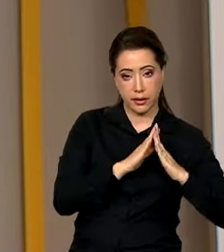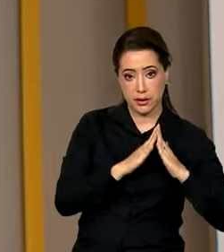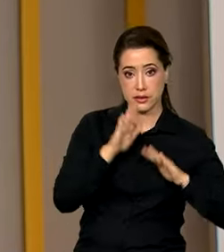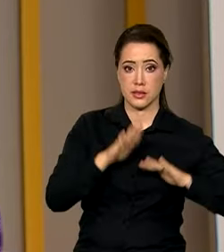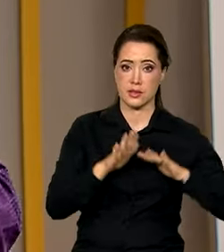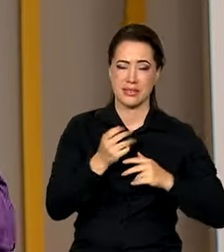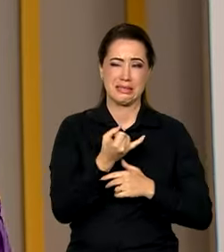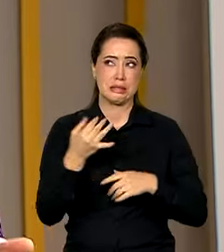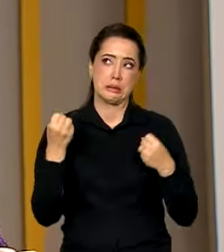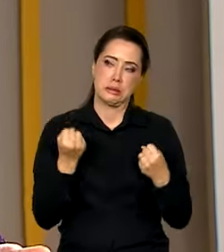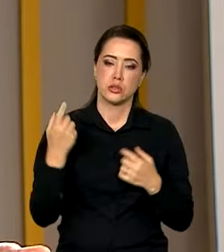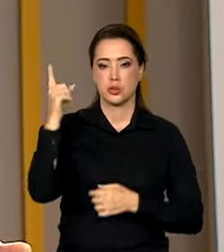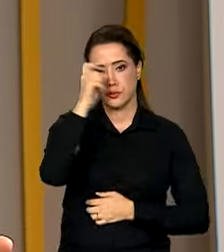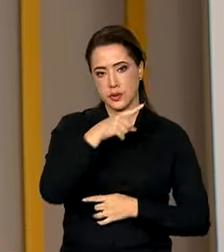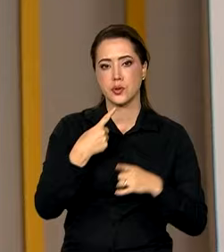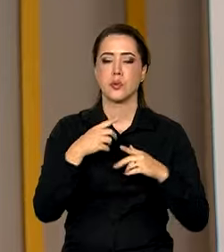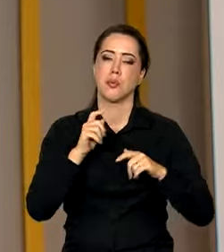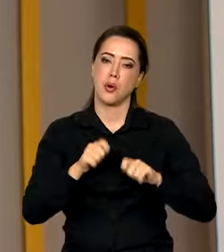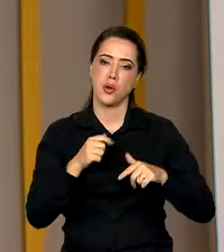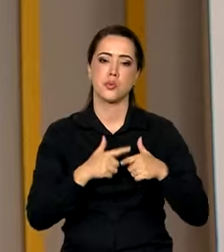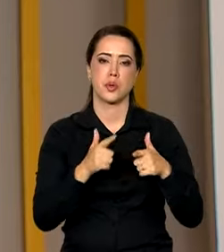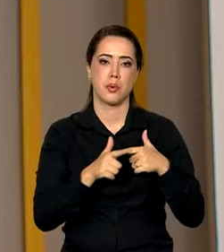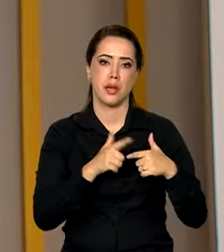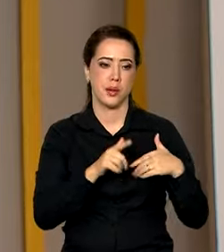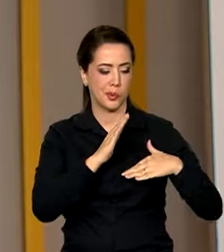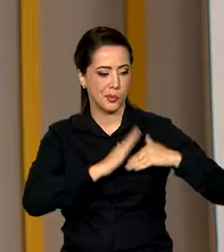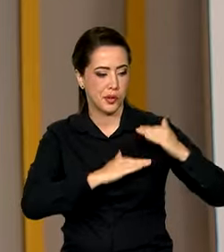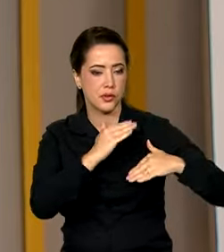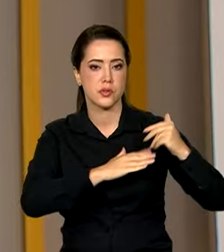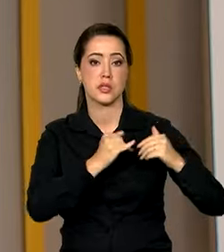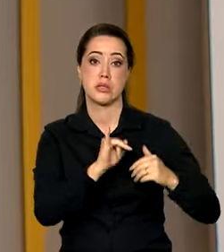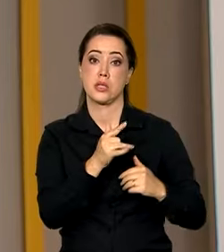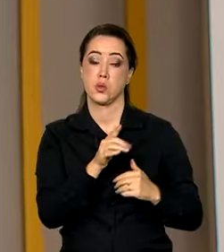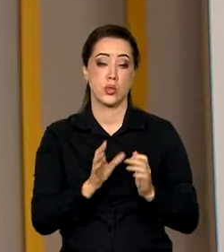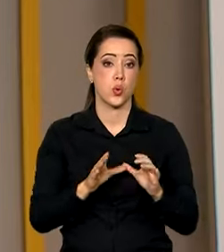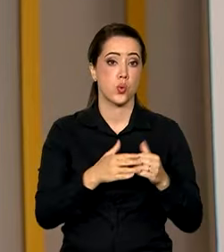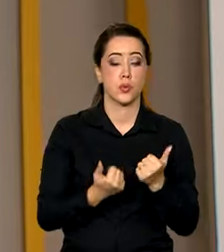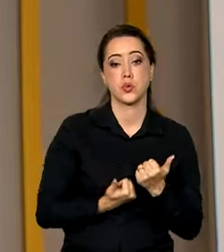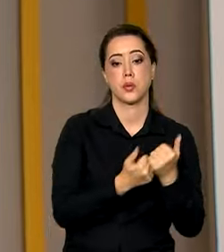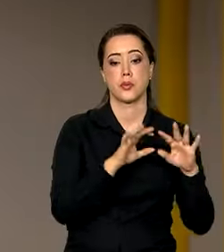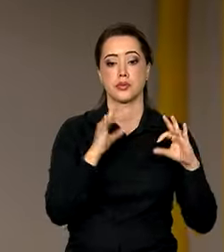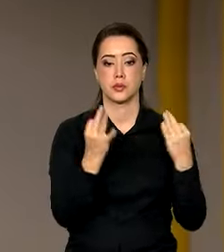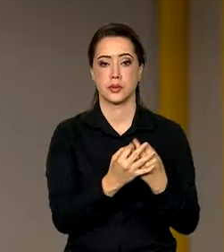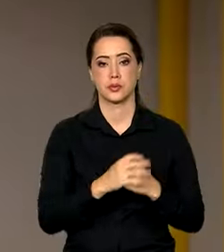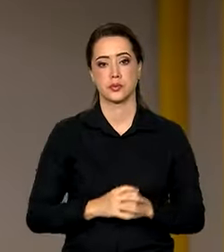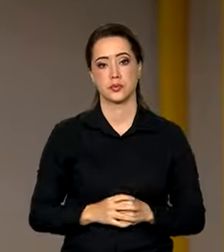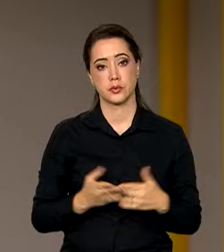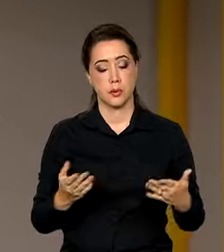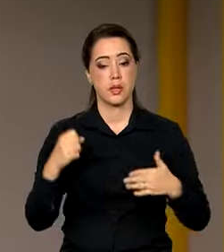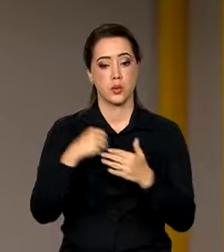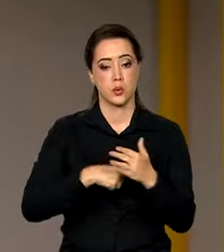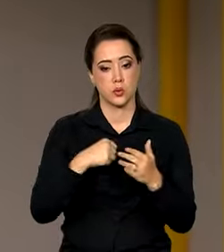mesmo? O que pode até prejudicar a carreira profissional se a gente não tiver aquela rede de apoio familiar, por exemplo. E para